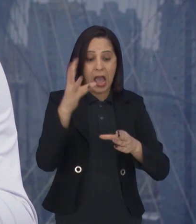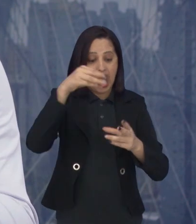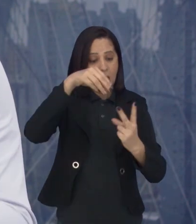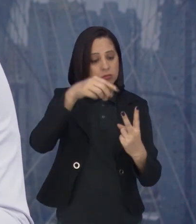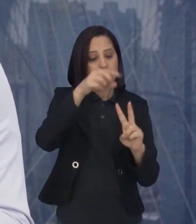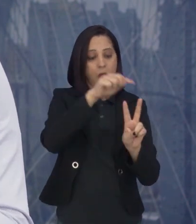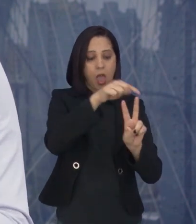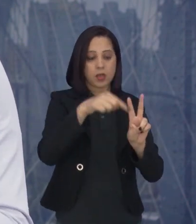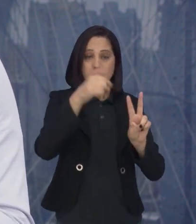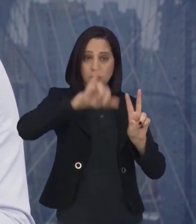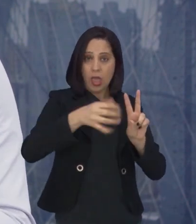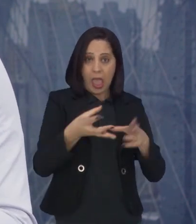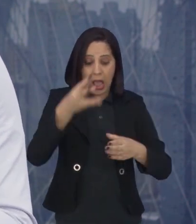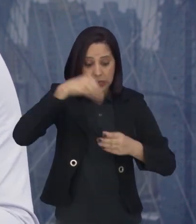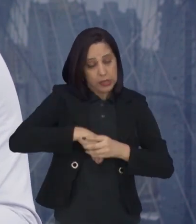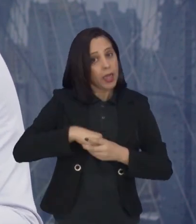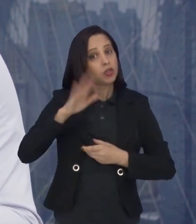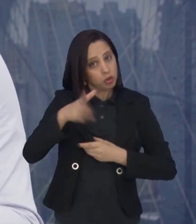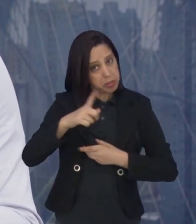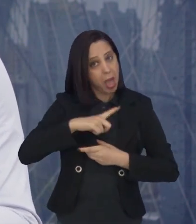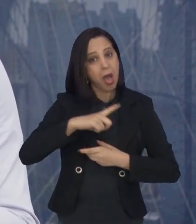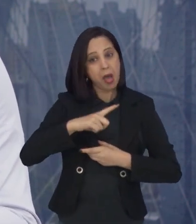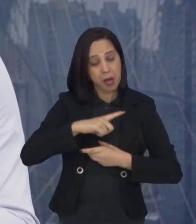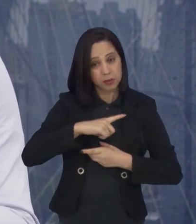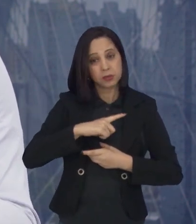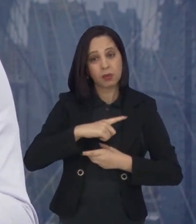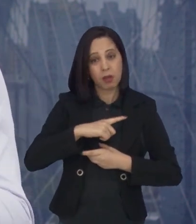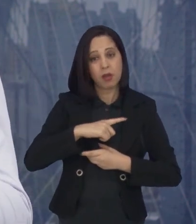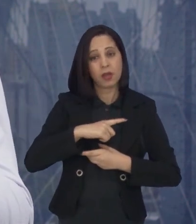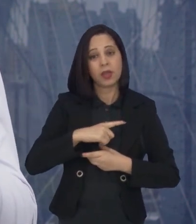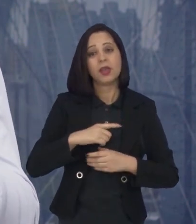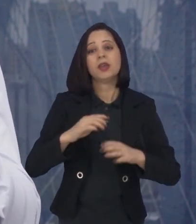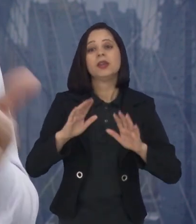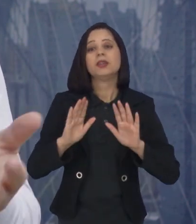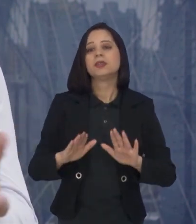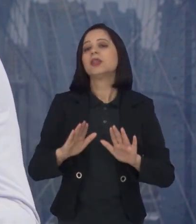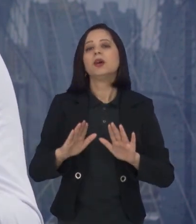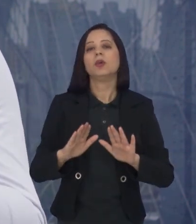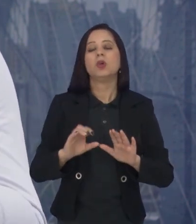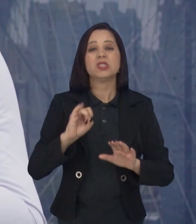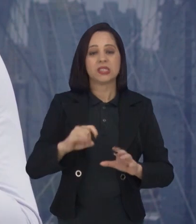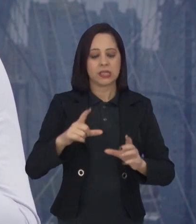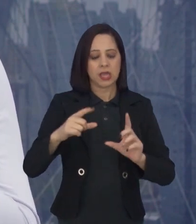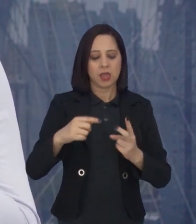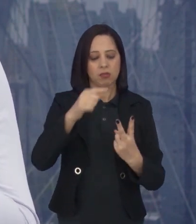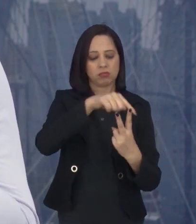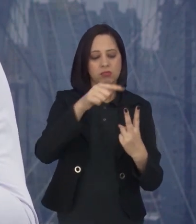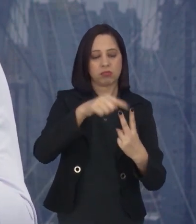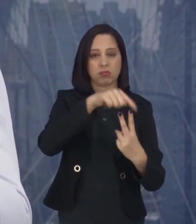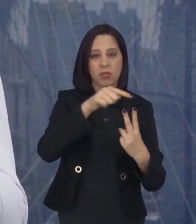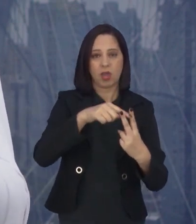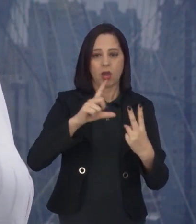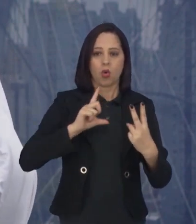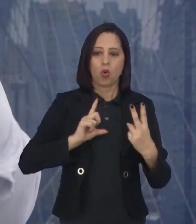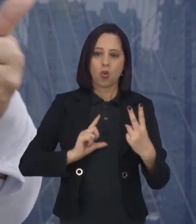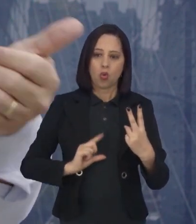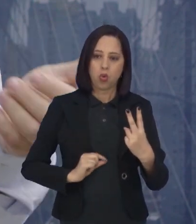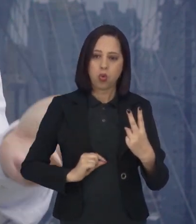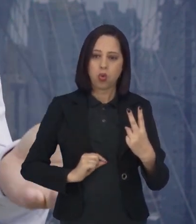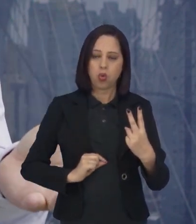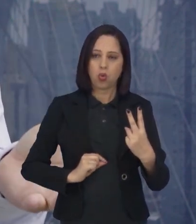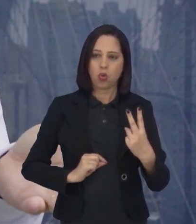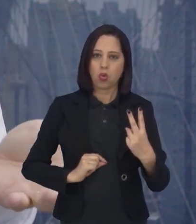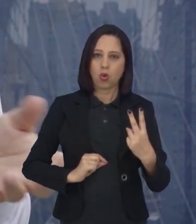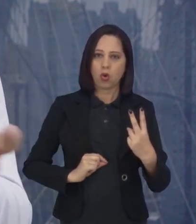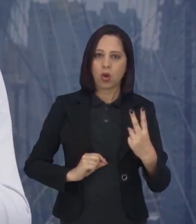diminuição de CBD e de THC do nosso corpo, a gente faz substituição. São os endocannabinoides. Eu dou o